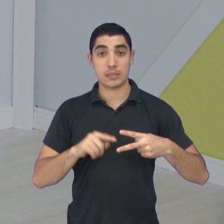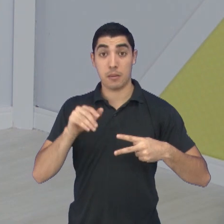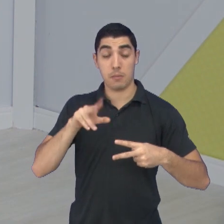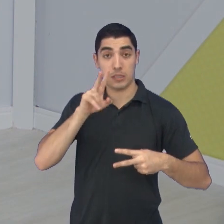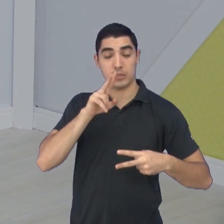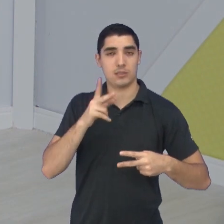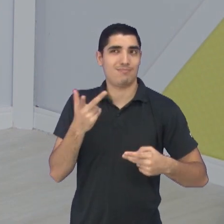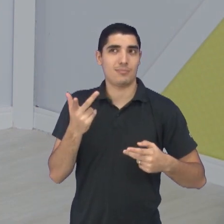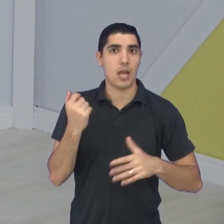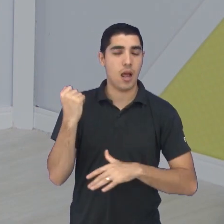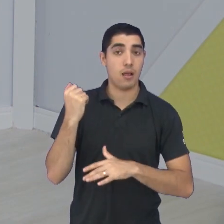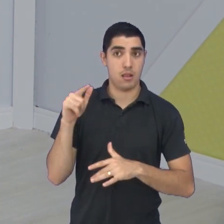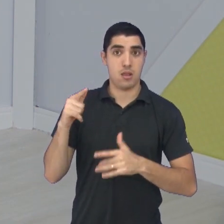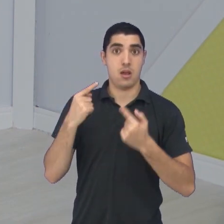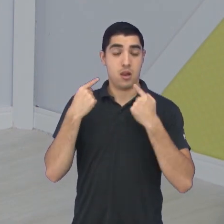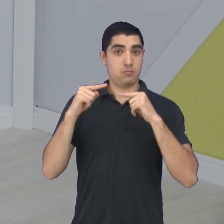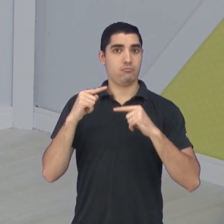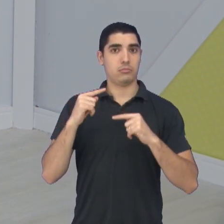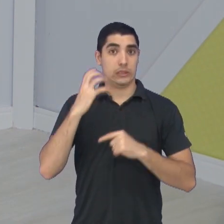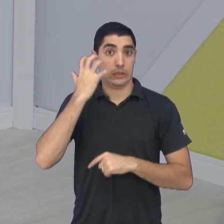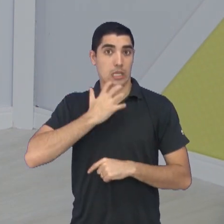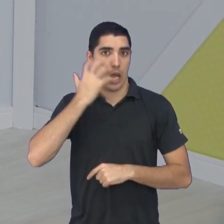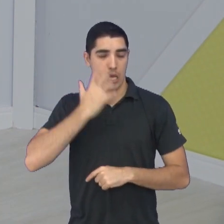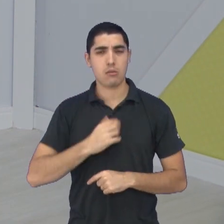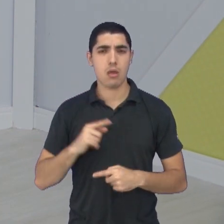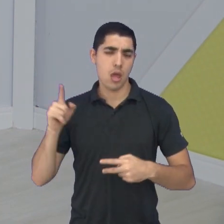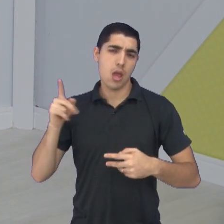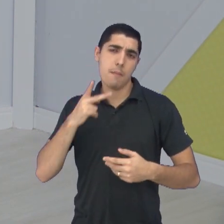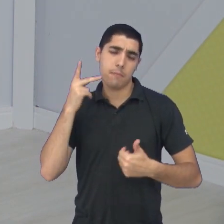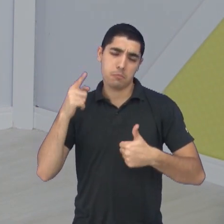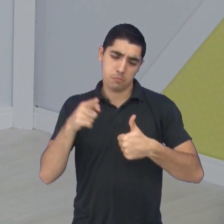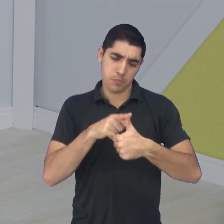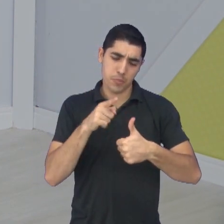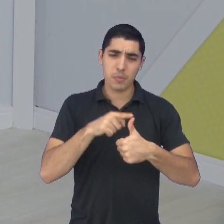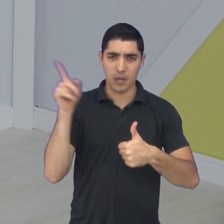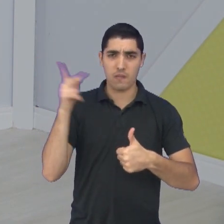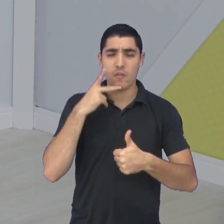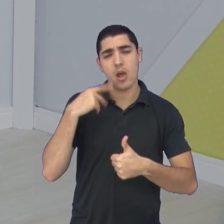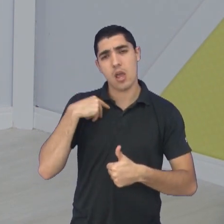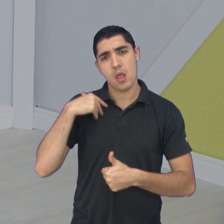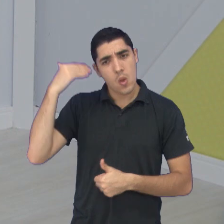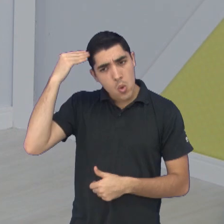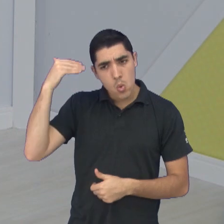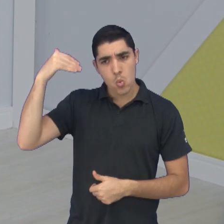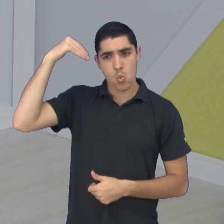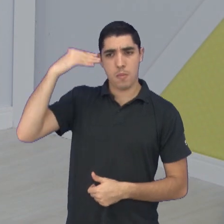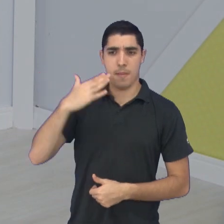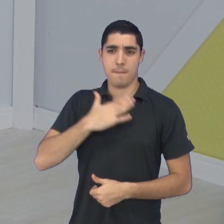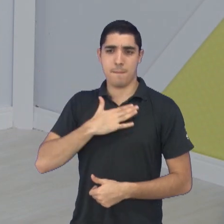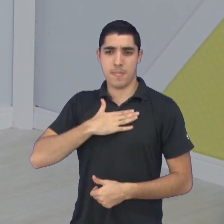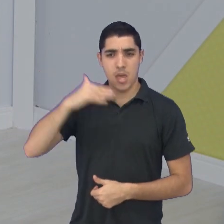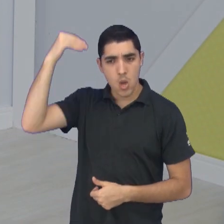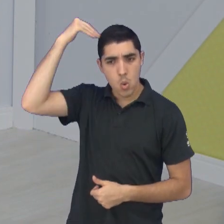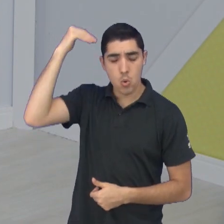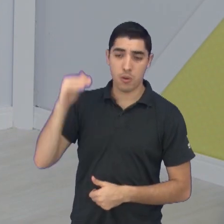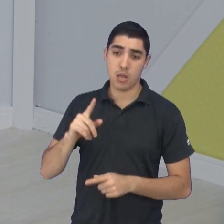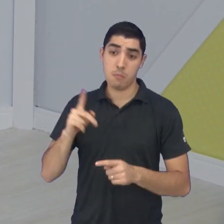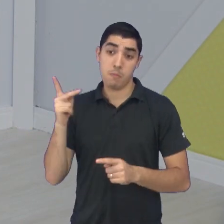da coletiva. O restante, ele lamentou, assumiu a culpa. A culpa não é só dele, obviamente. Eu acho que ele tem uma boa parcela